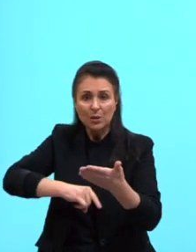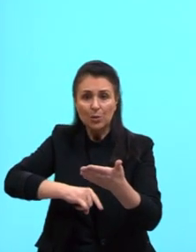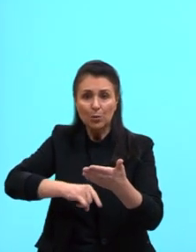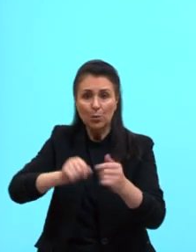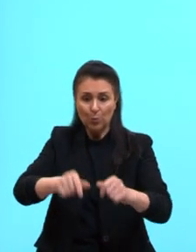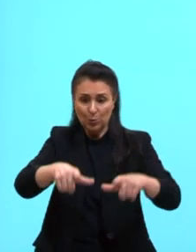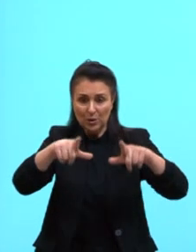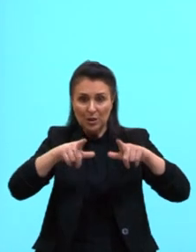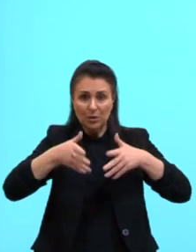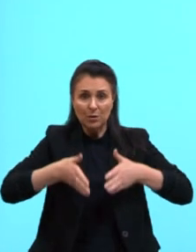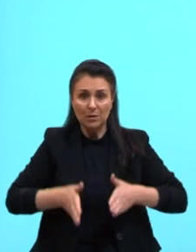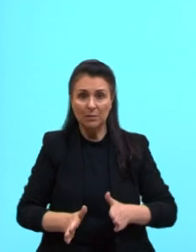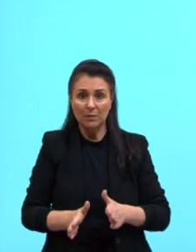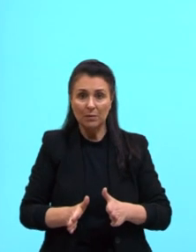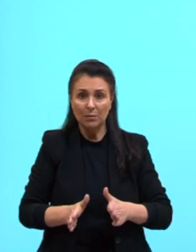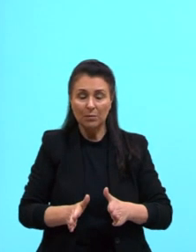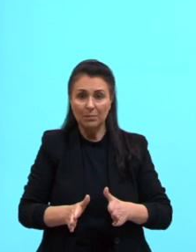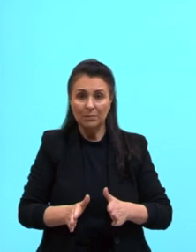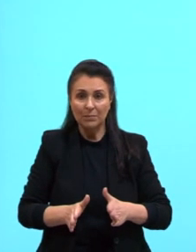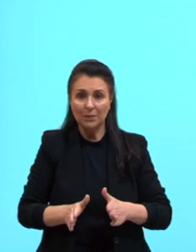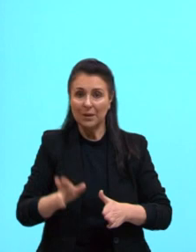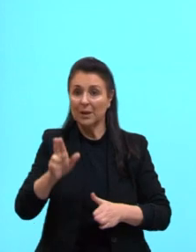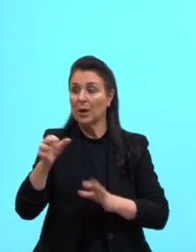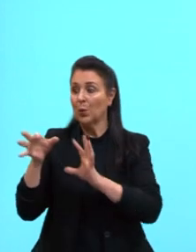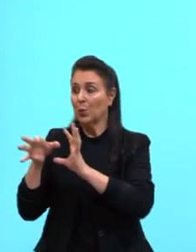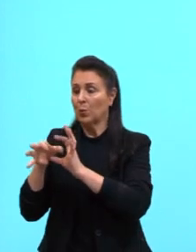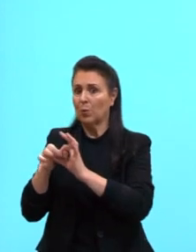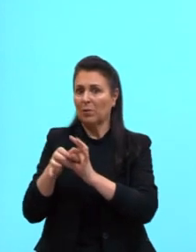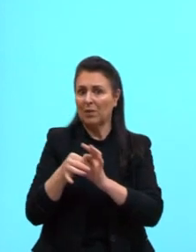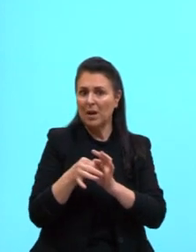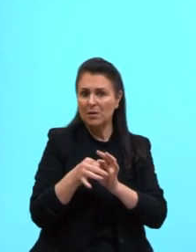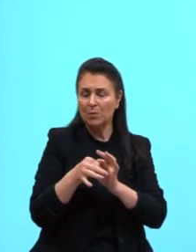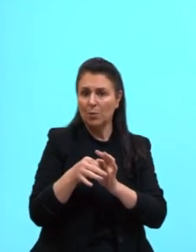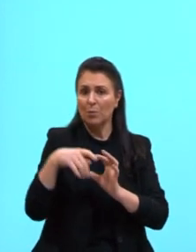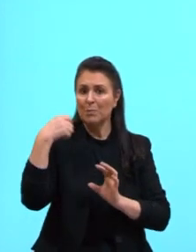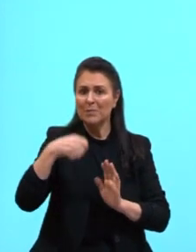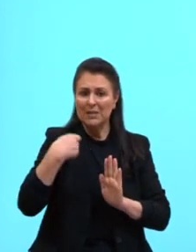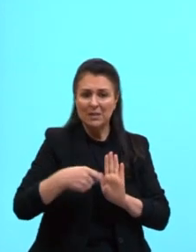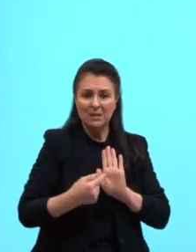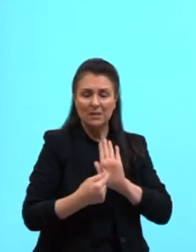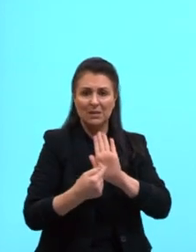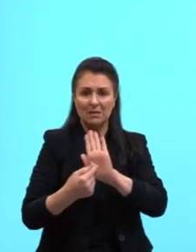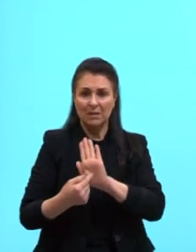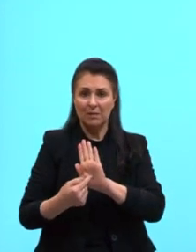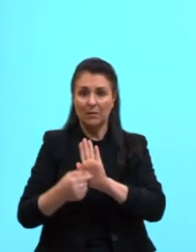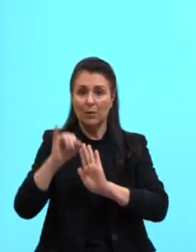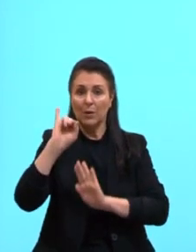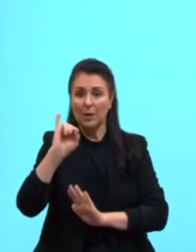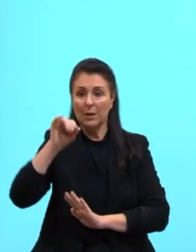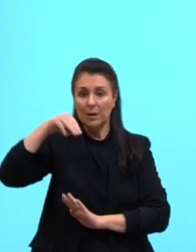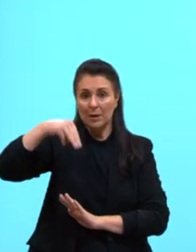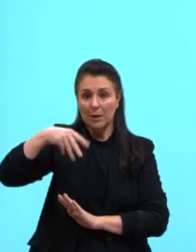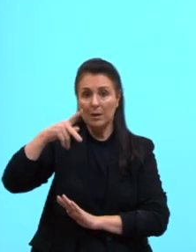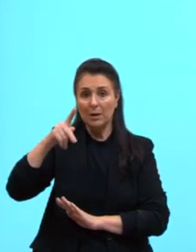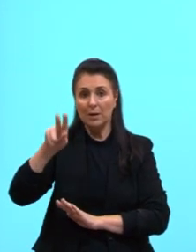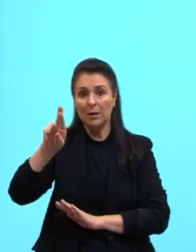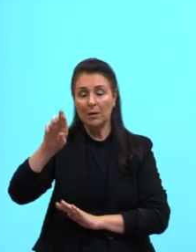contexto, não se pode hesitar. É imprescindível. Imprescindível